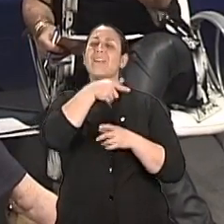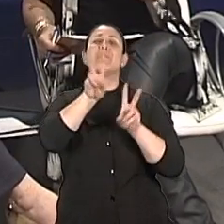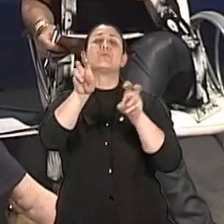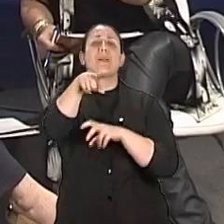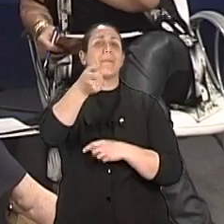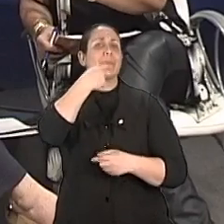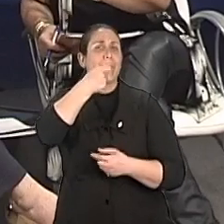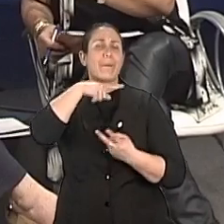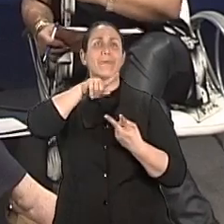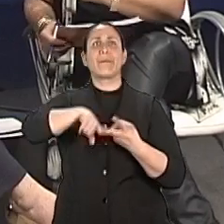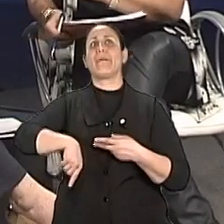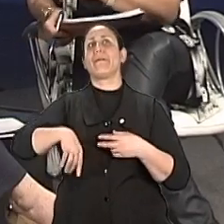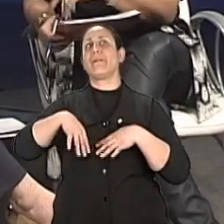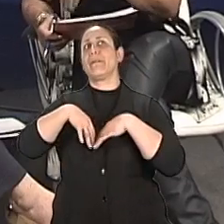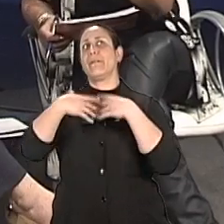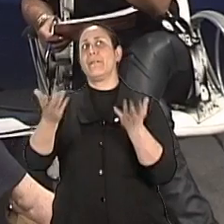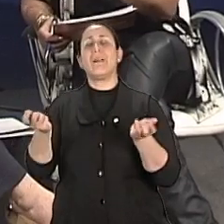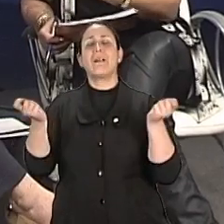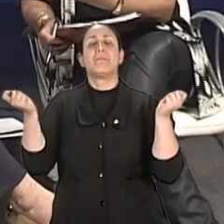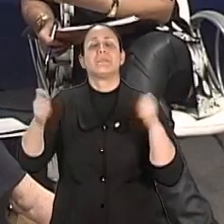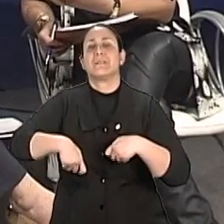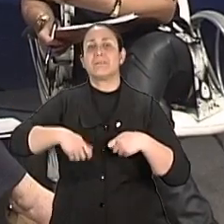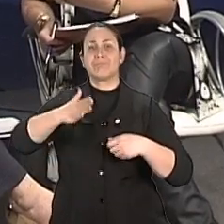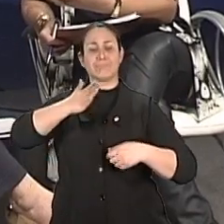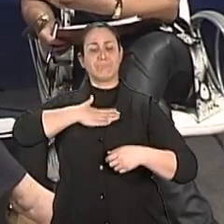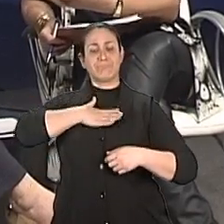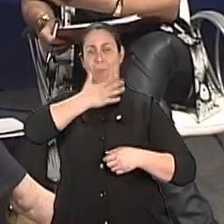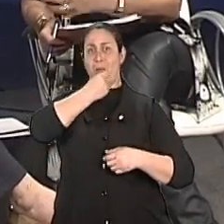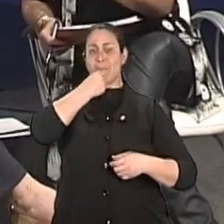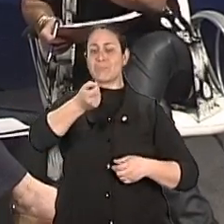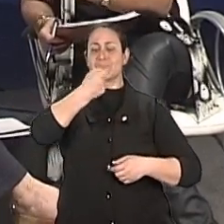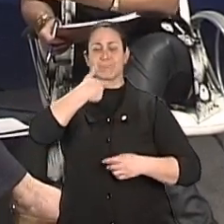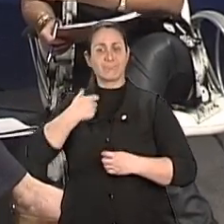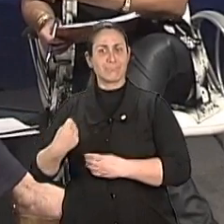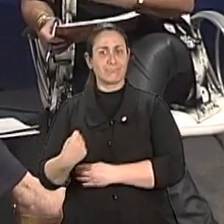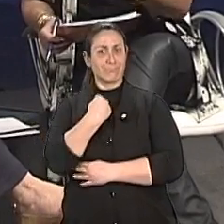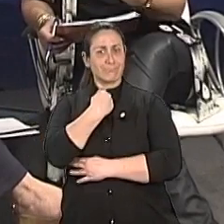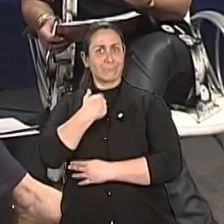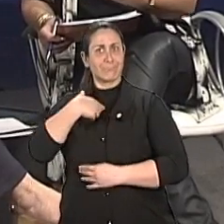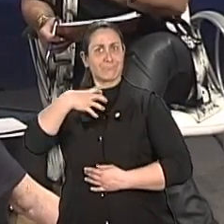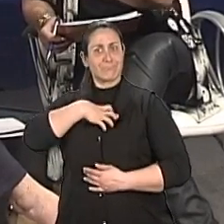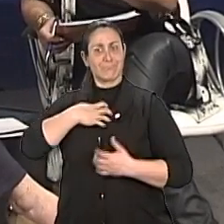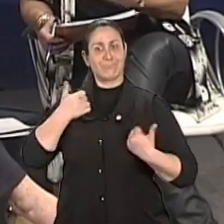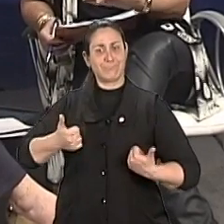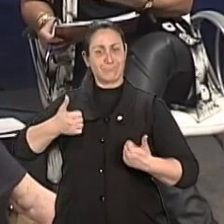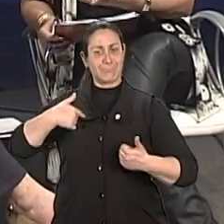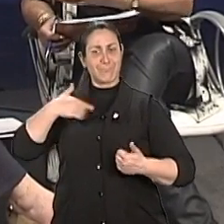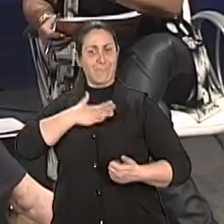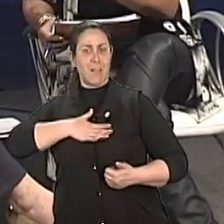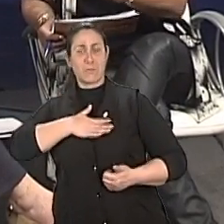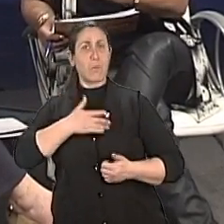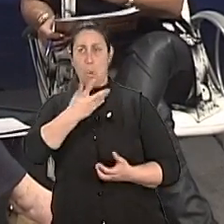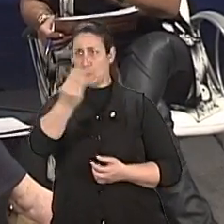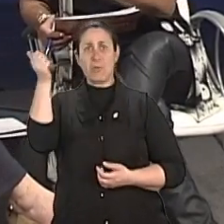medicamentos, de toda essa capacidade revigorada dos homens, né? E das mulheres também, porque as mulheres... hoje a gente vê uma mulher de